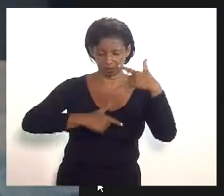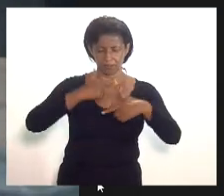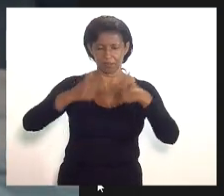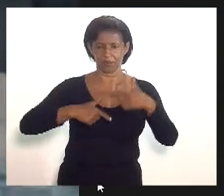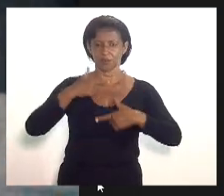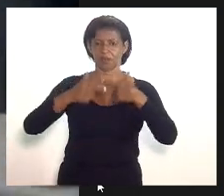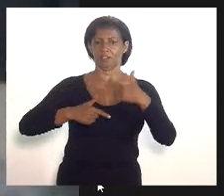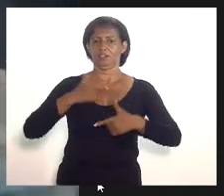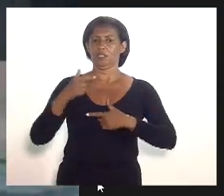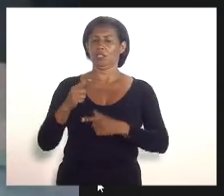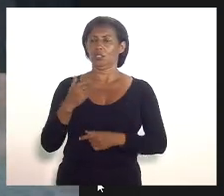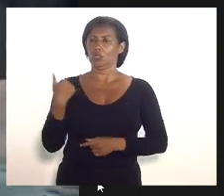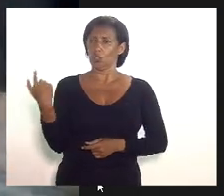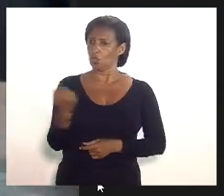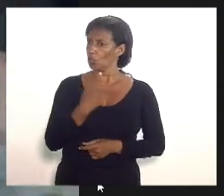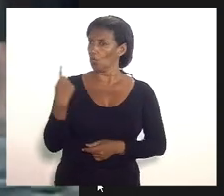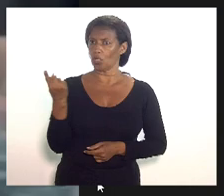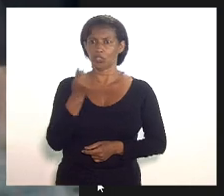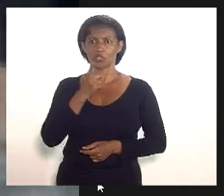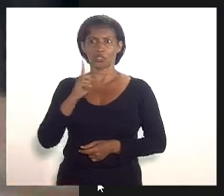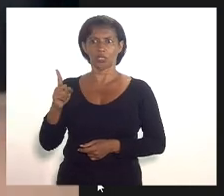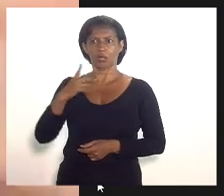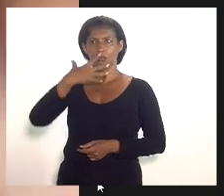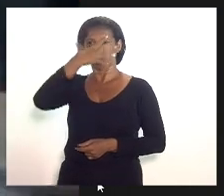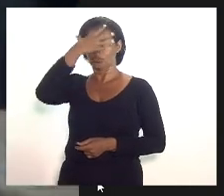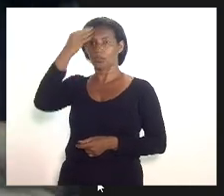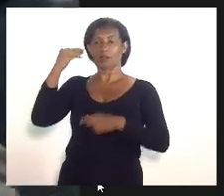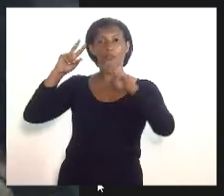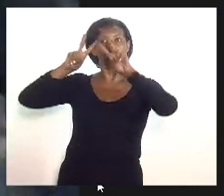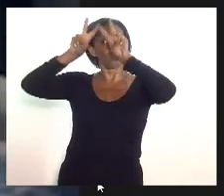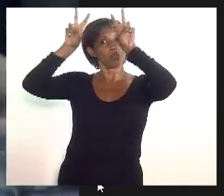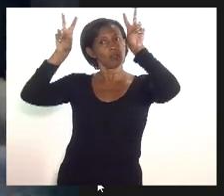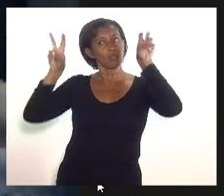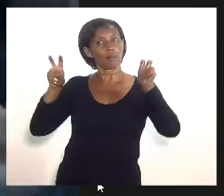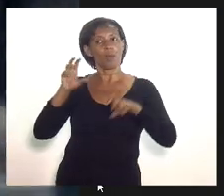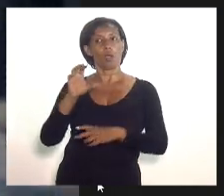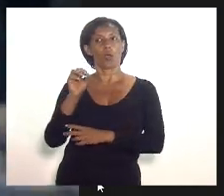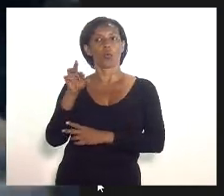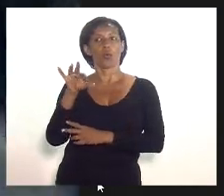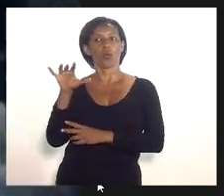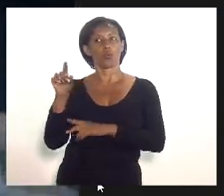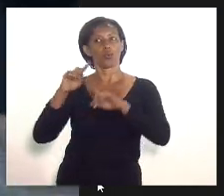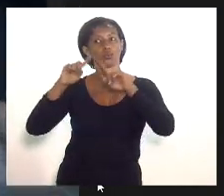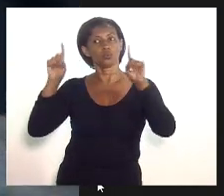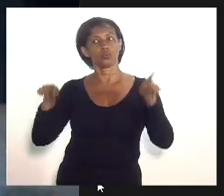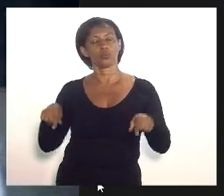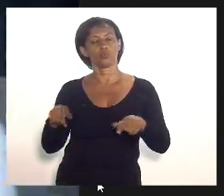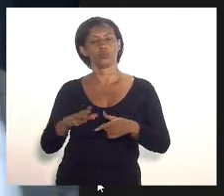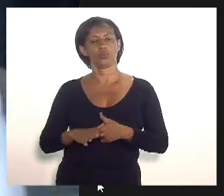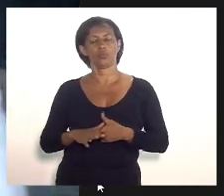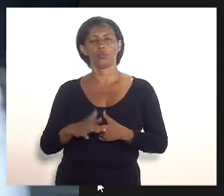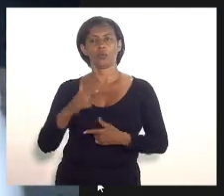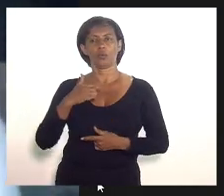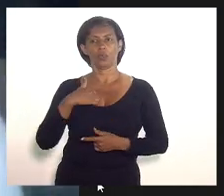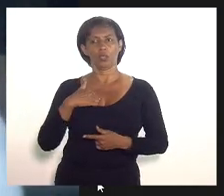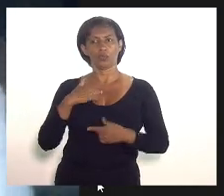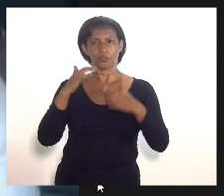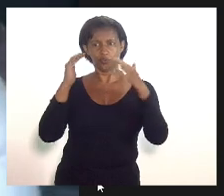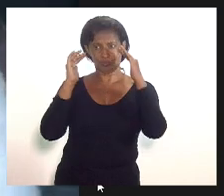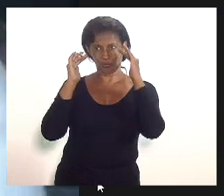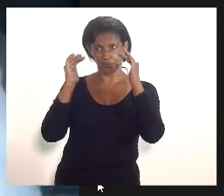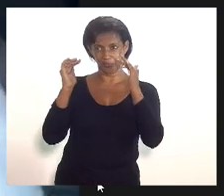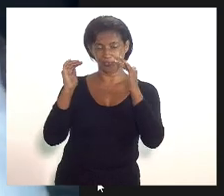nós não deixamos esquecer o tema dos concursos públicos eu tive a honra de ter sido